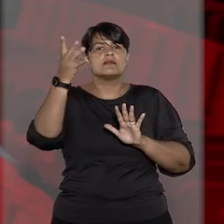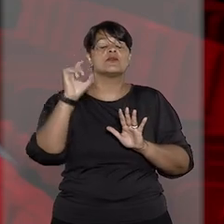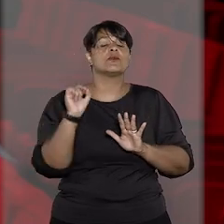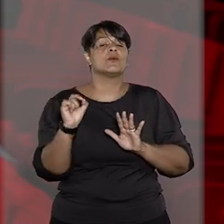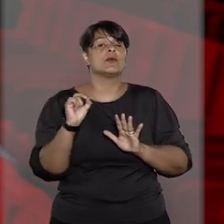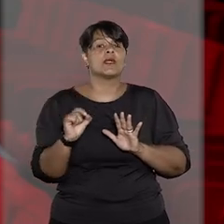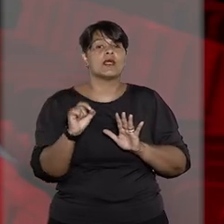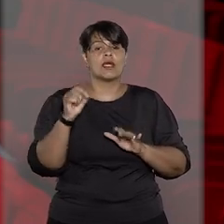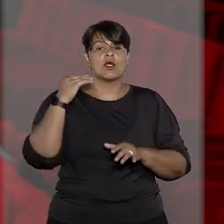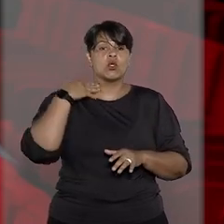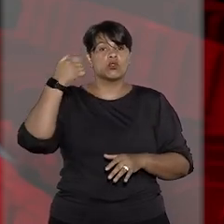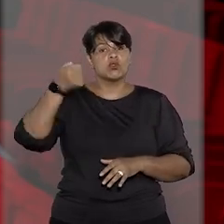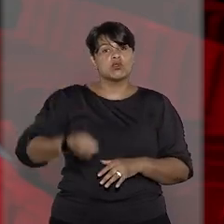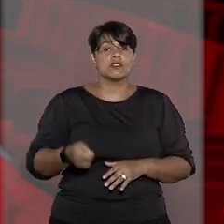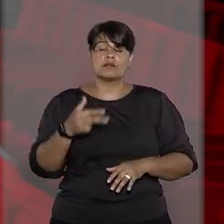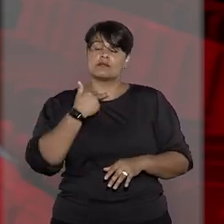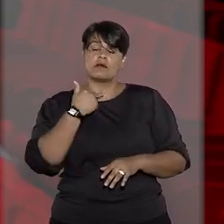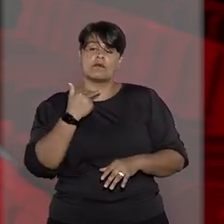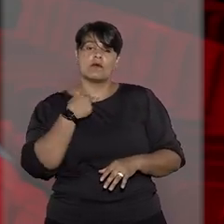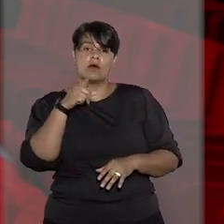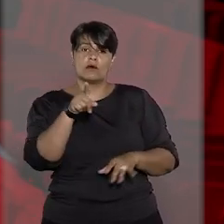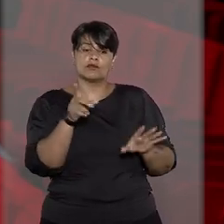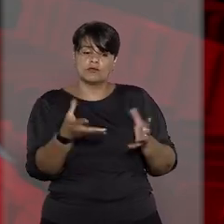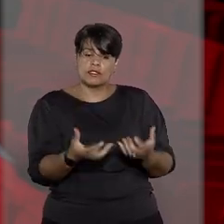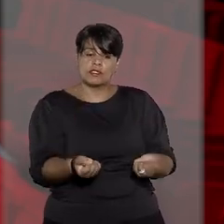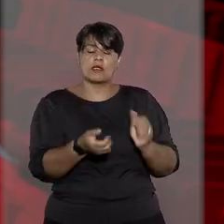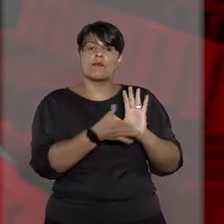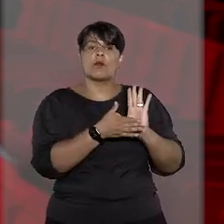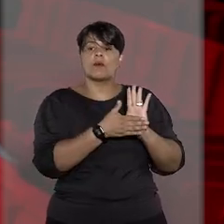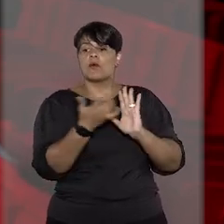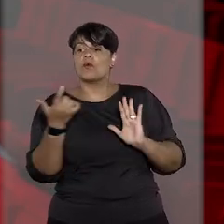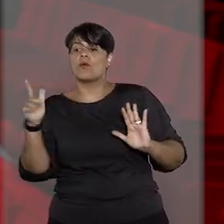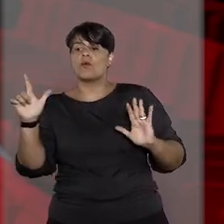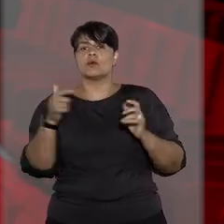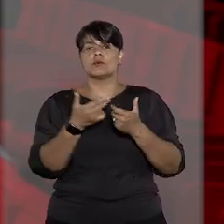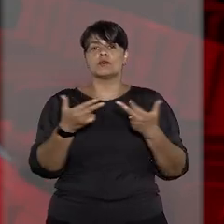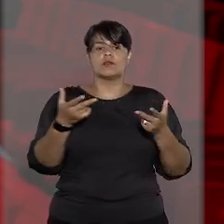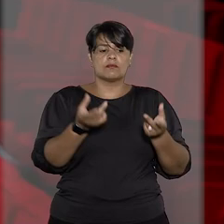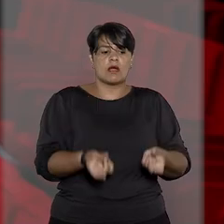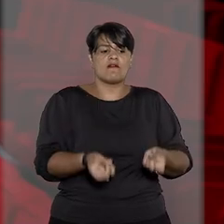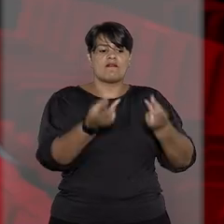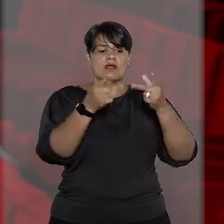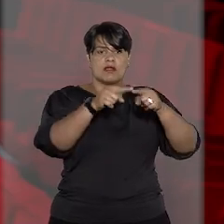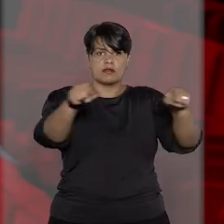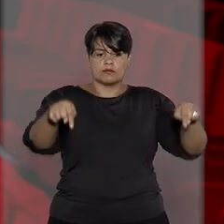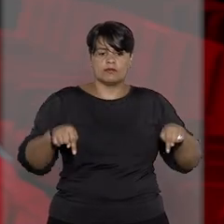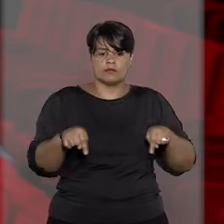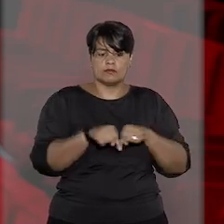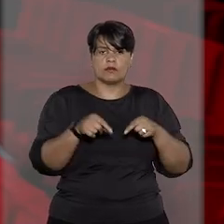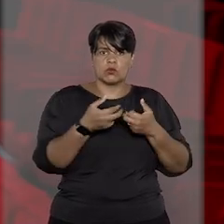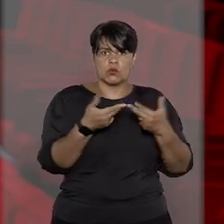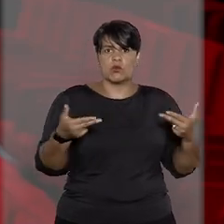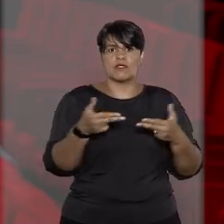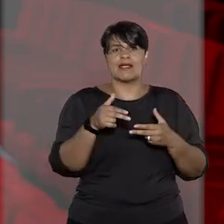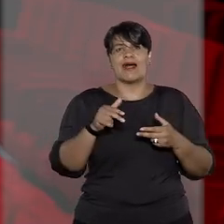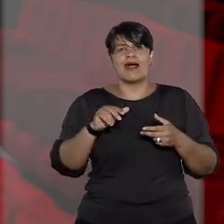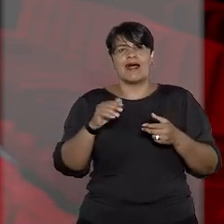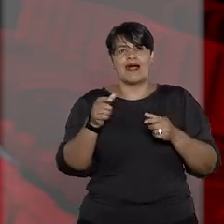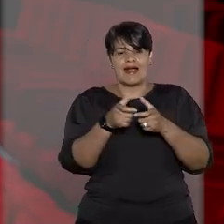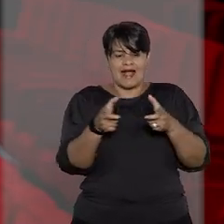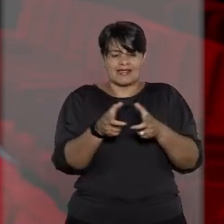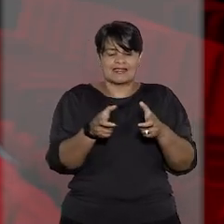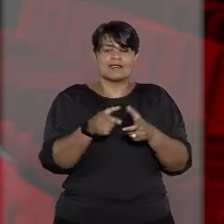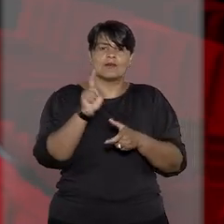que o juiz não poderia ter autorizado proposta alternativa para a venda de um lote de ações no âmbito de